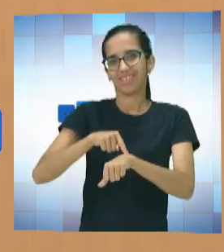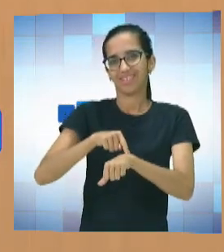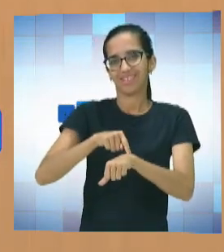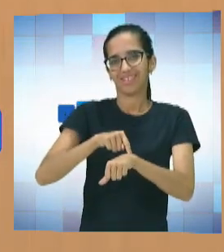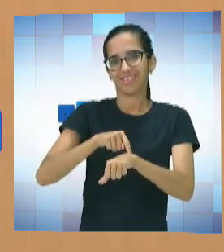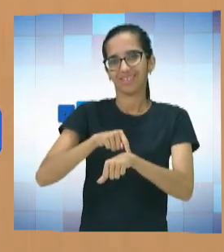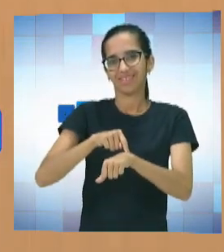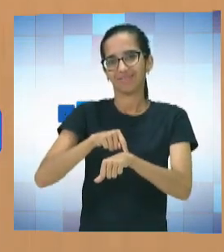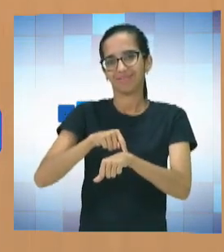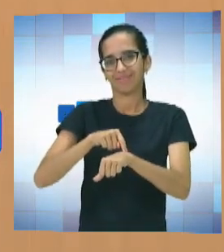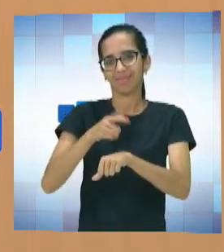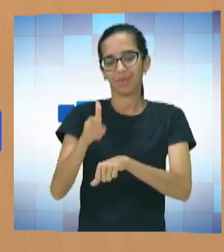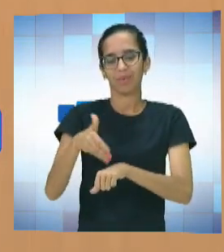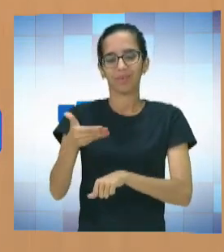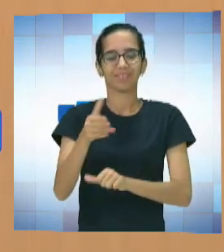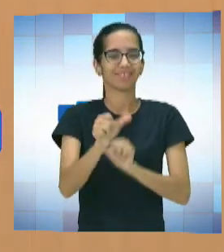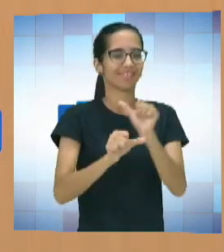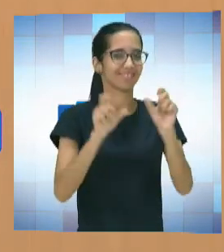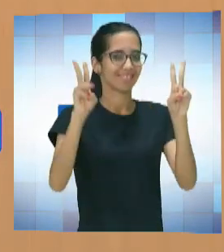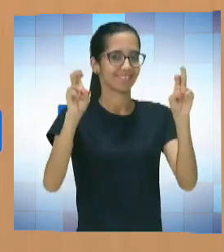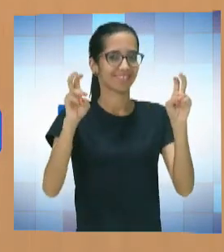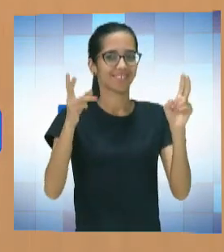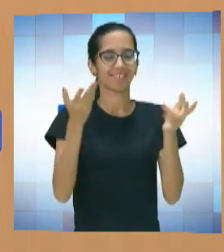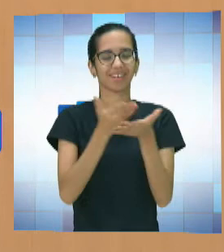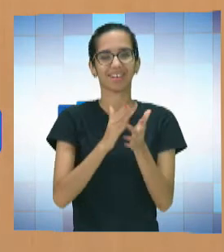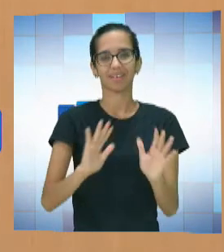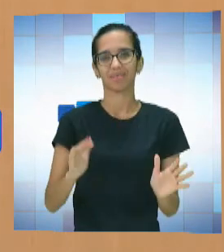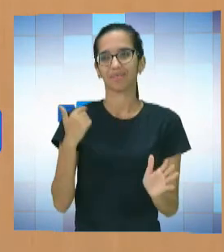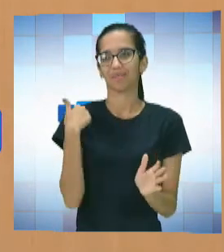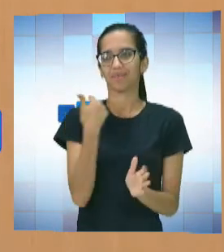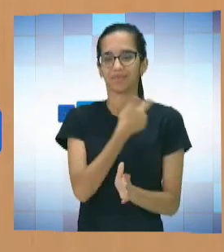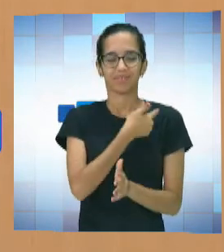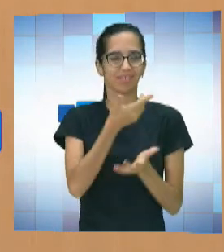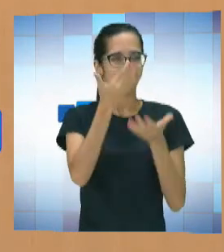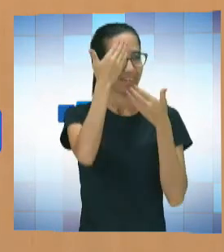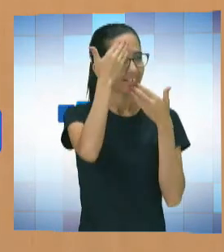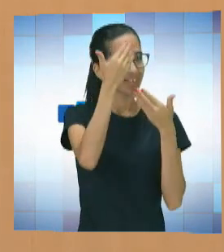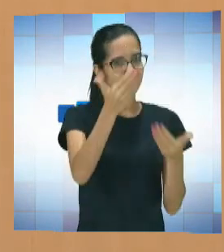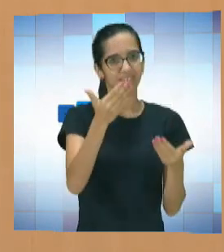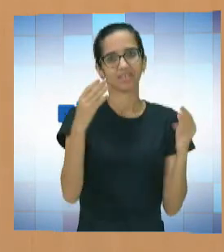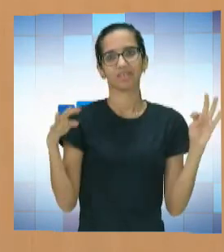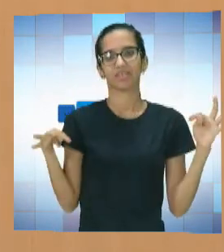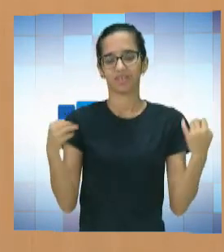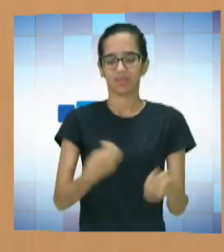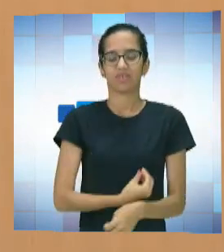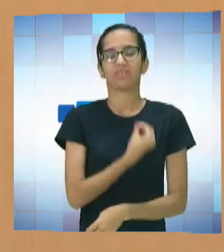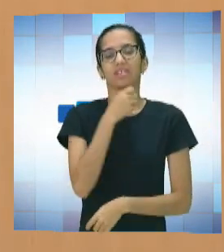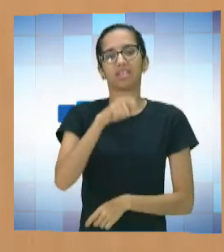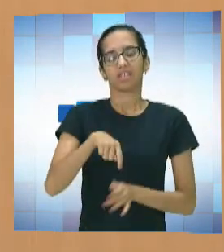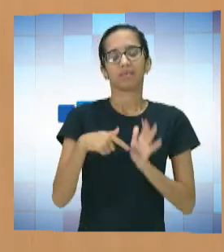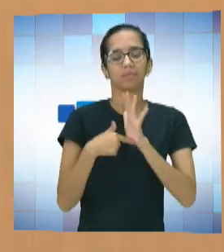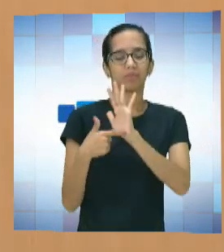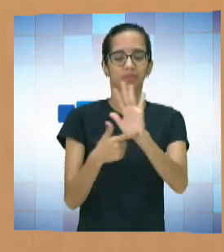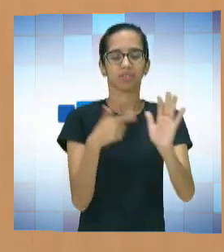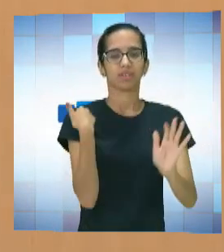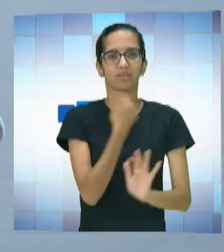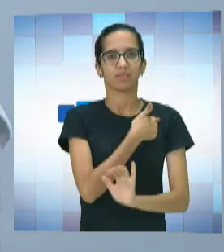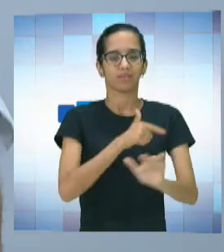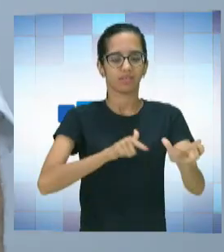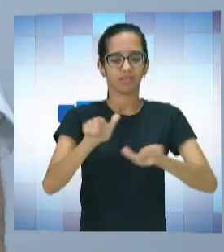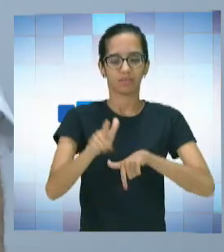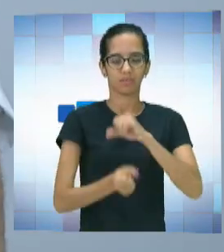transformação acabou. Muito obrigado pela sua presença. Nós é agradecemos, assim, essa oportunidade de mostrar um pouco do trabalho que a gente vem